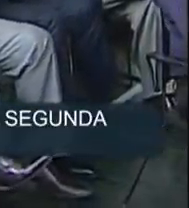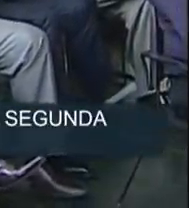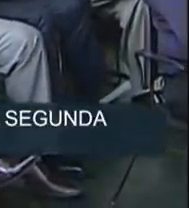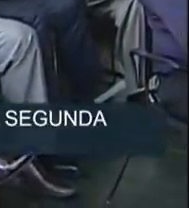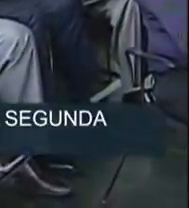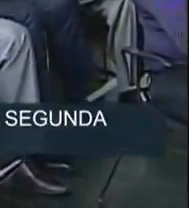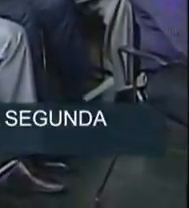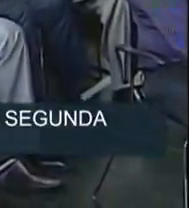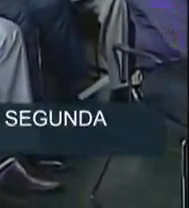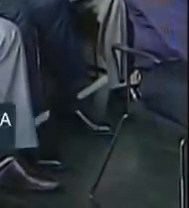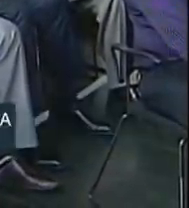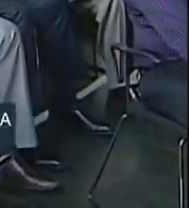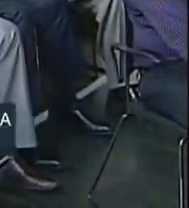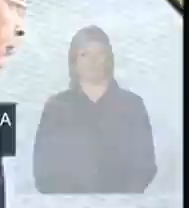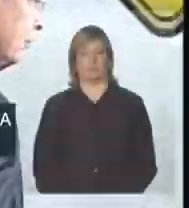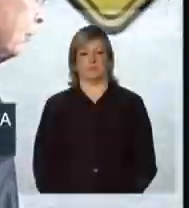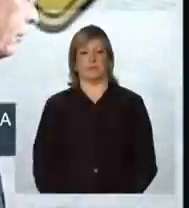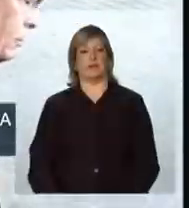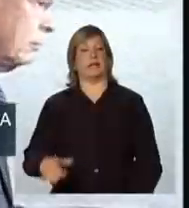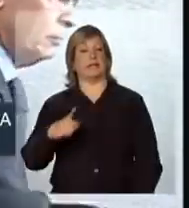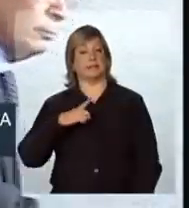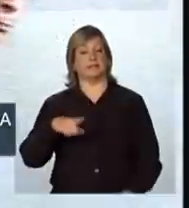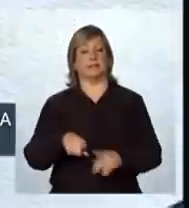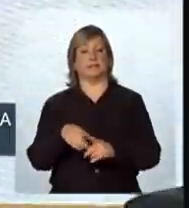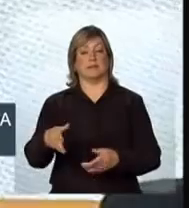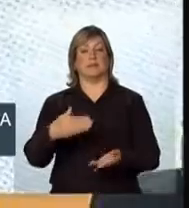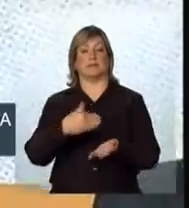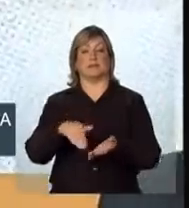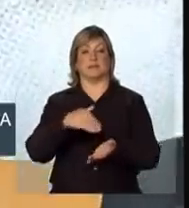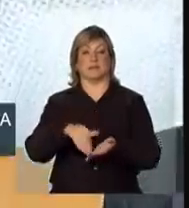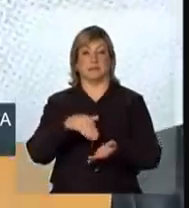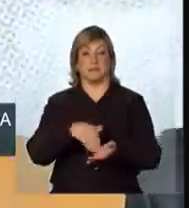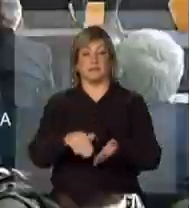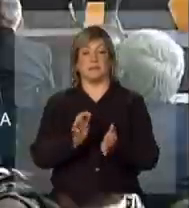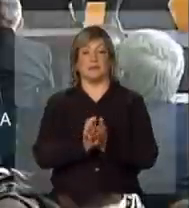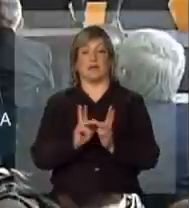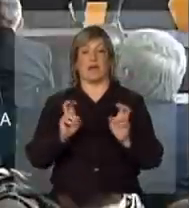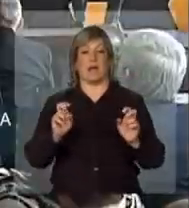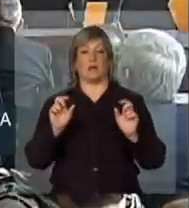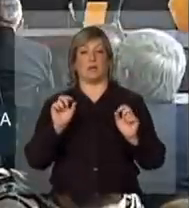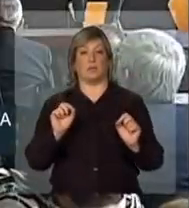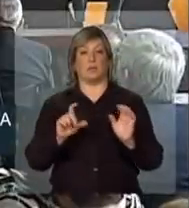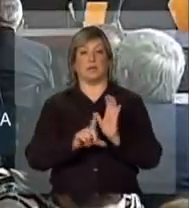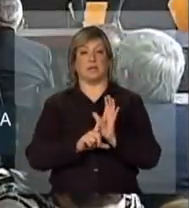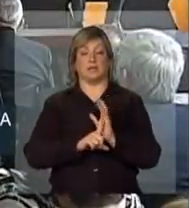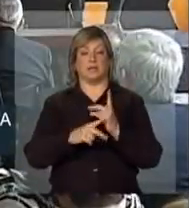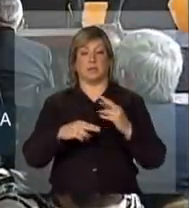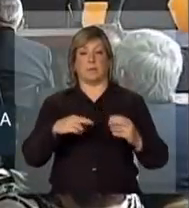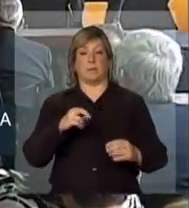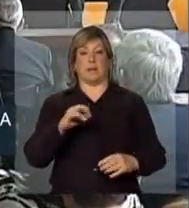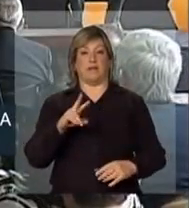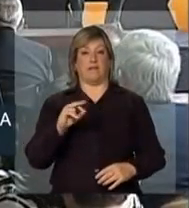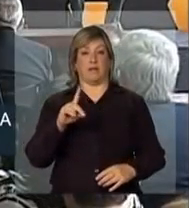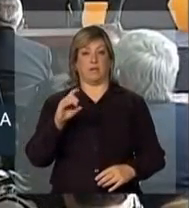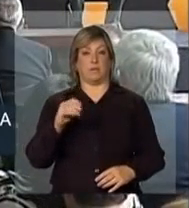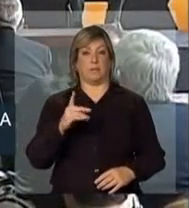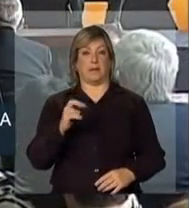Registramos ainda a presença do secretário de Assuntos Legislativos do Ministério da Justiça, senhor Marivaldo de Castro Pereira.